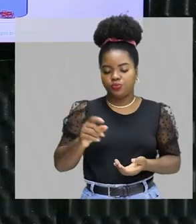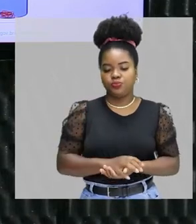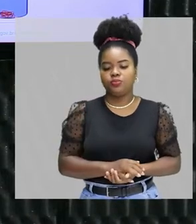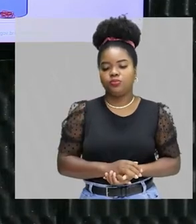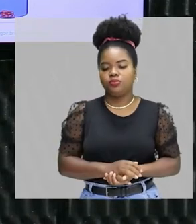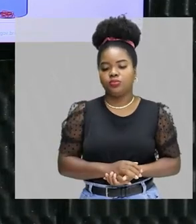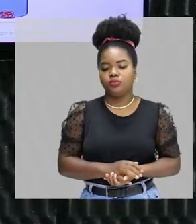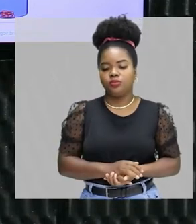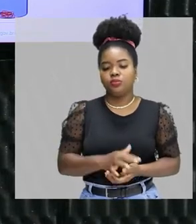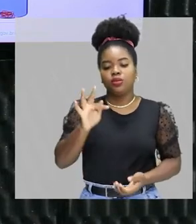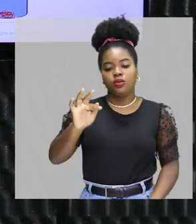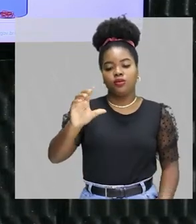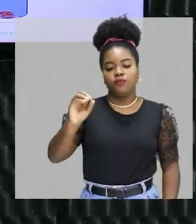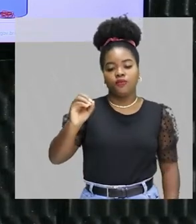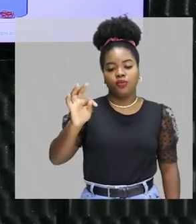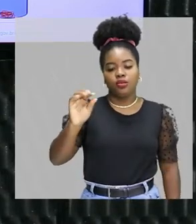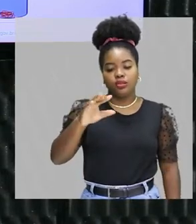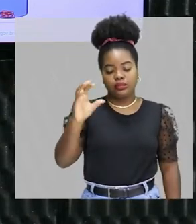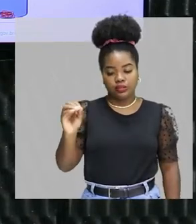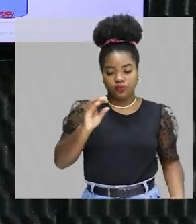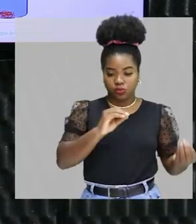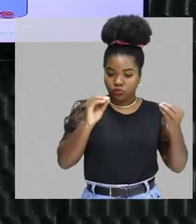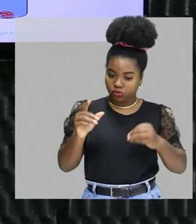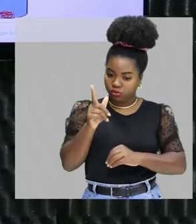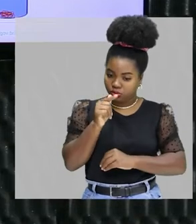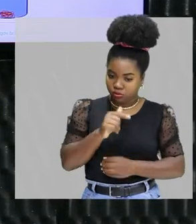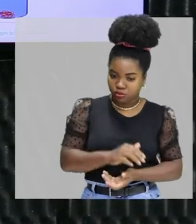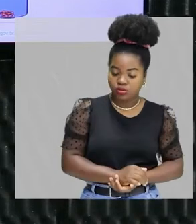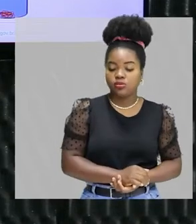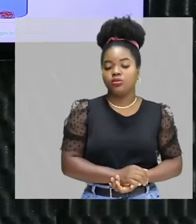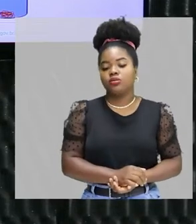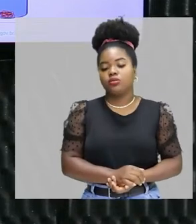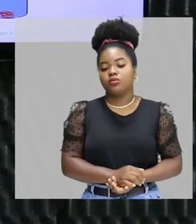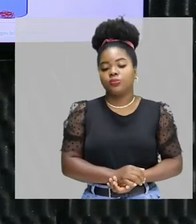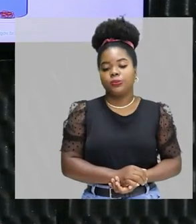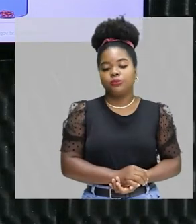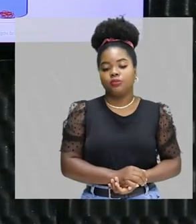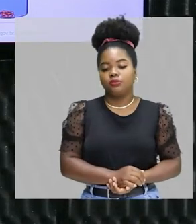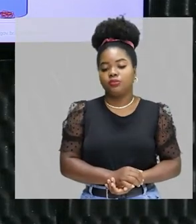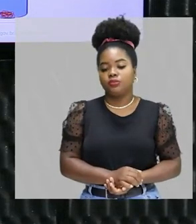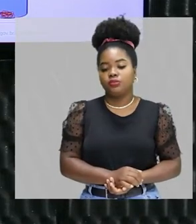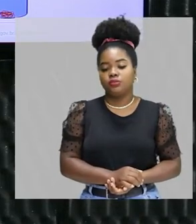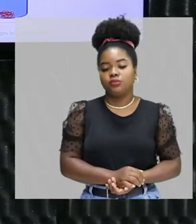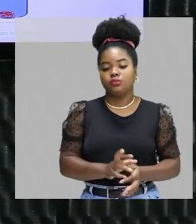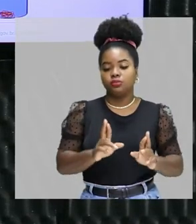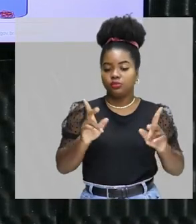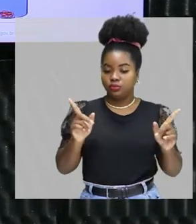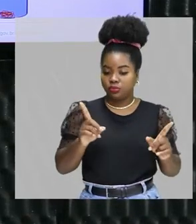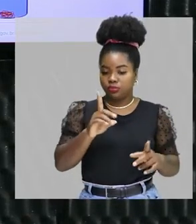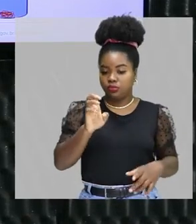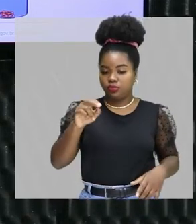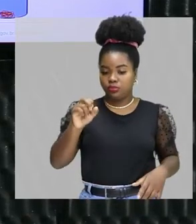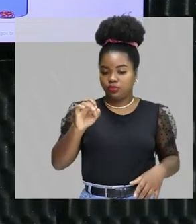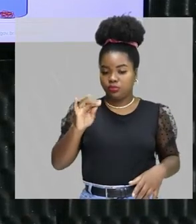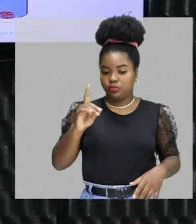flotação, nós vamos adicionar água e, por meio da diferença de densidade, os